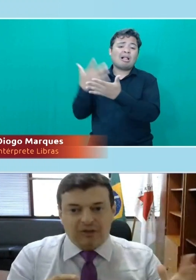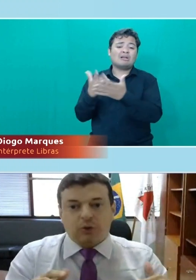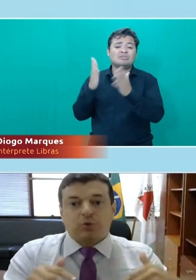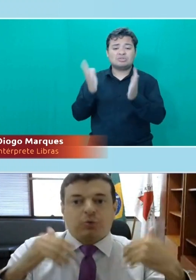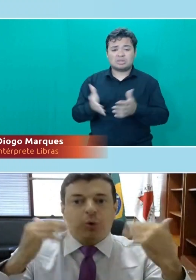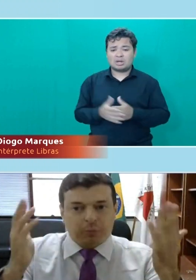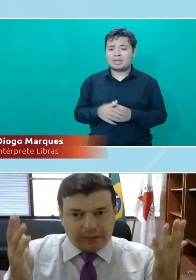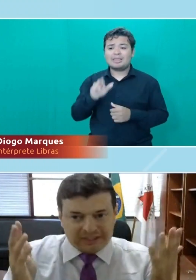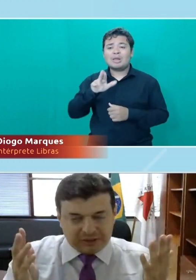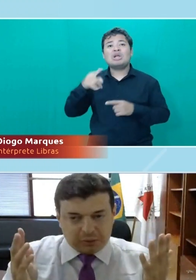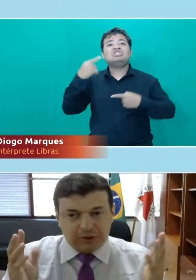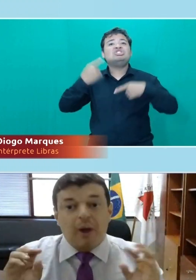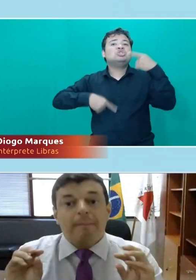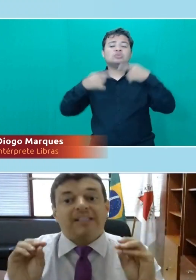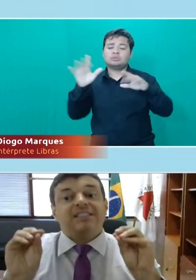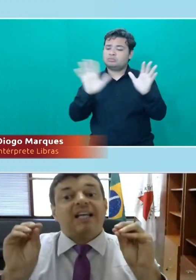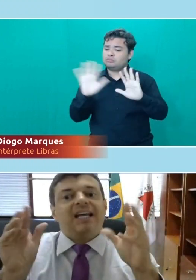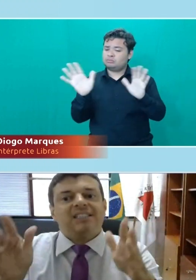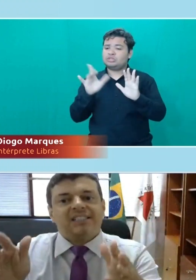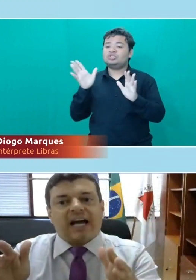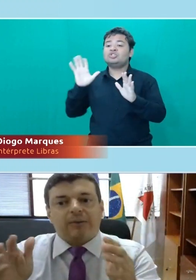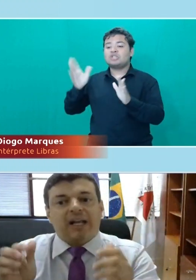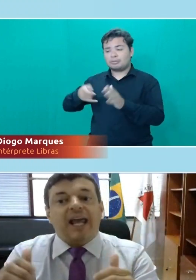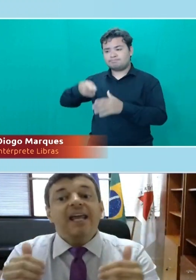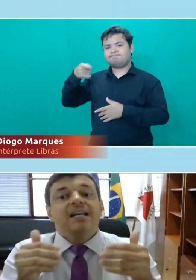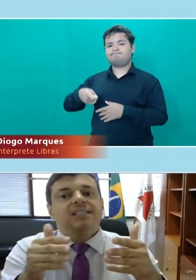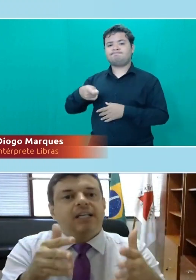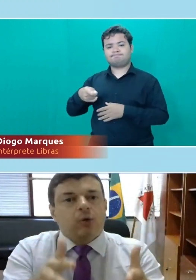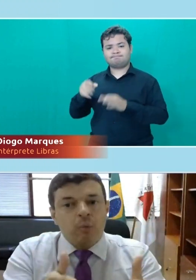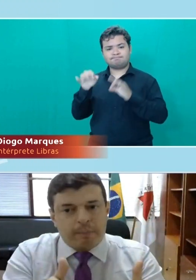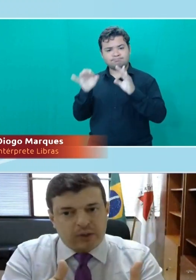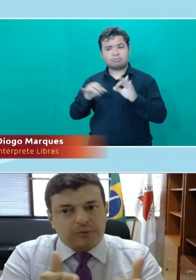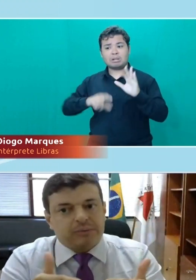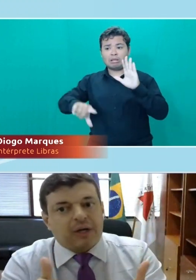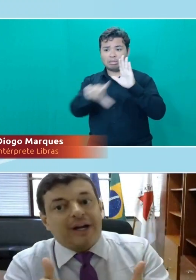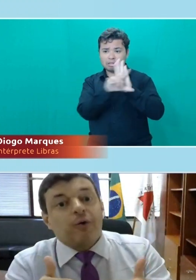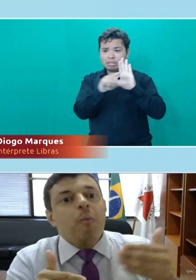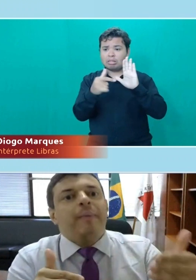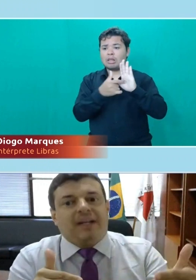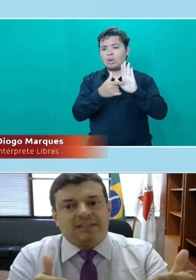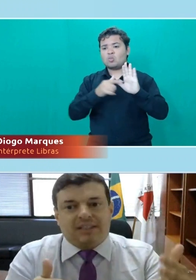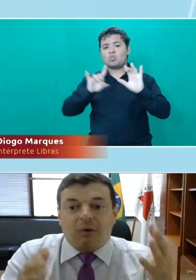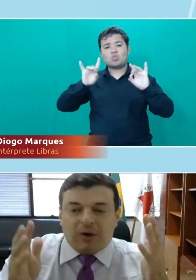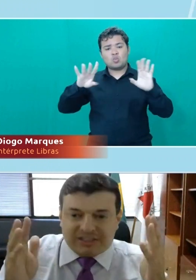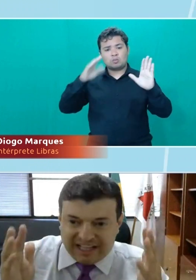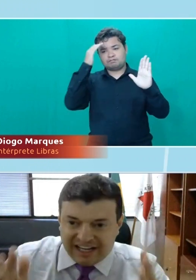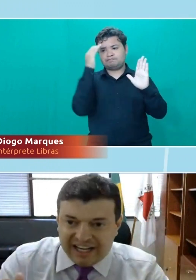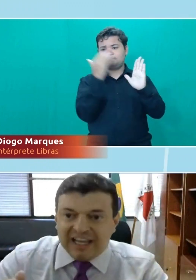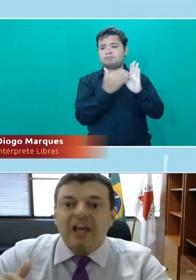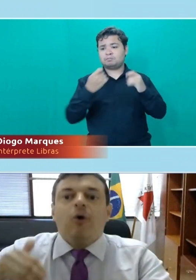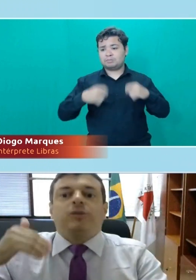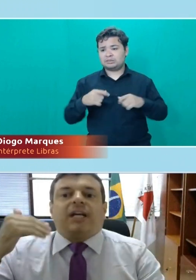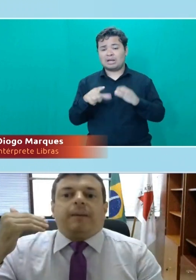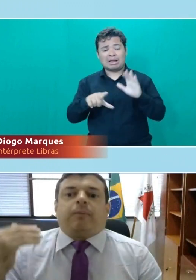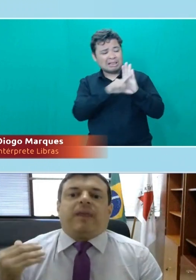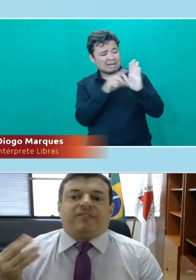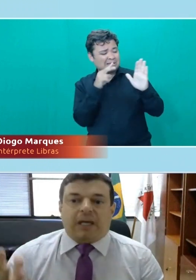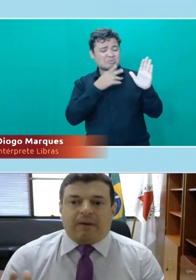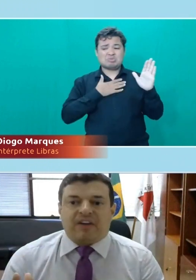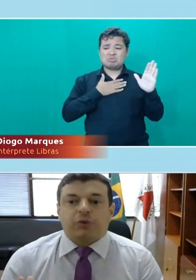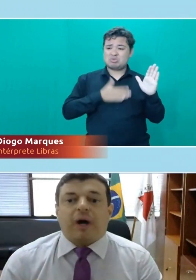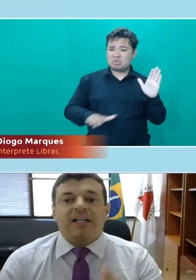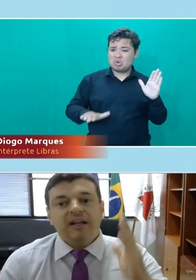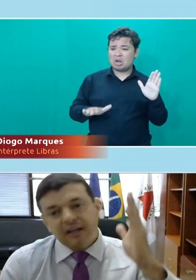discutir. Tudo pode ser discutido, mas está legislado. A lei se cumpre. Nós estamos agora cumprindo. Se não gosta da lei ou se a lei